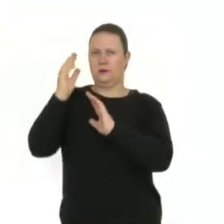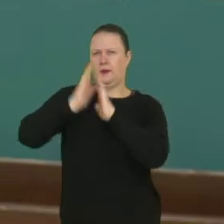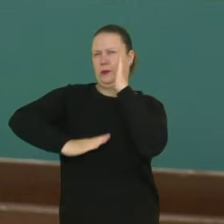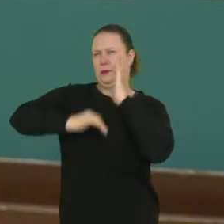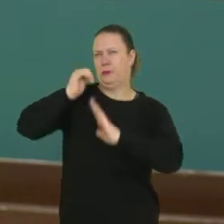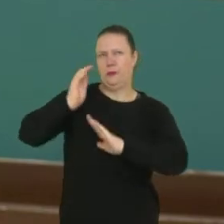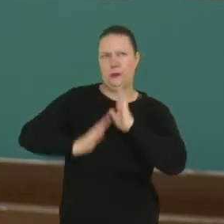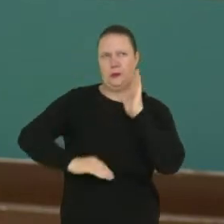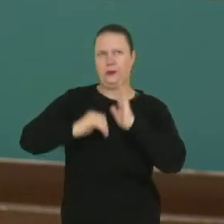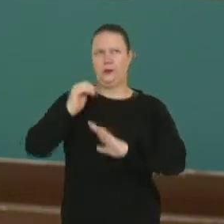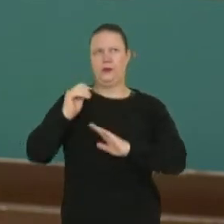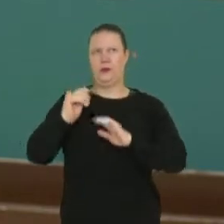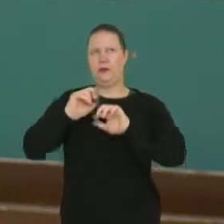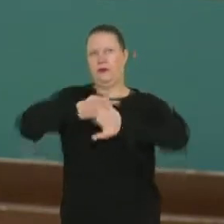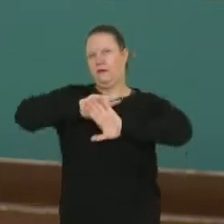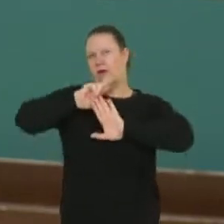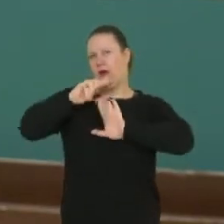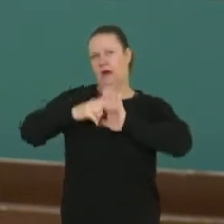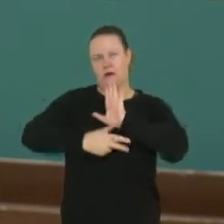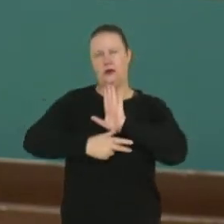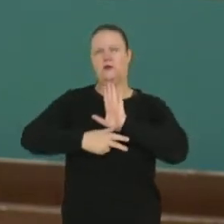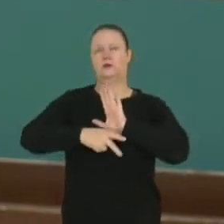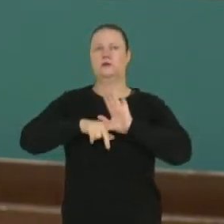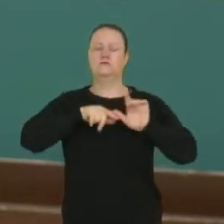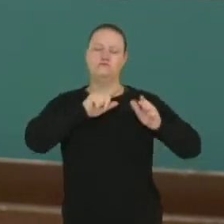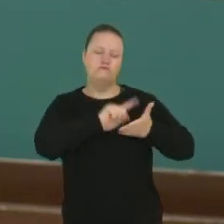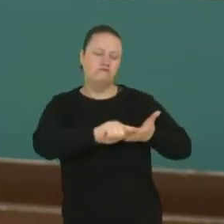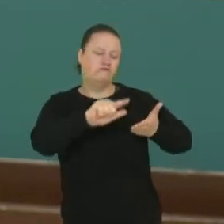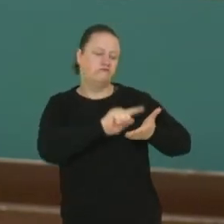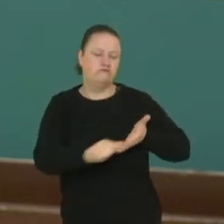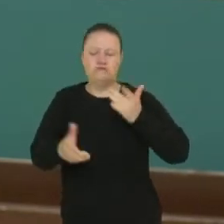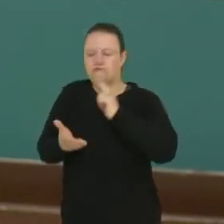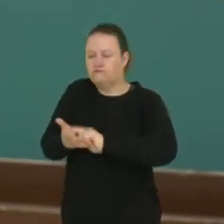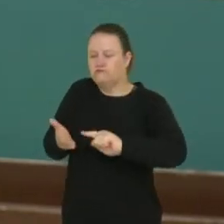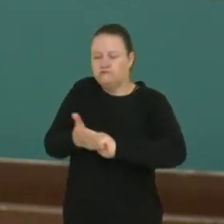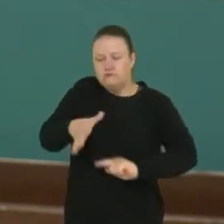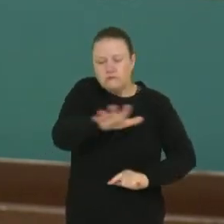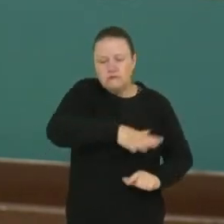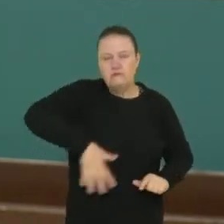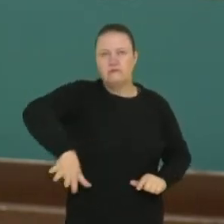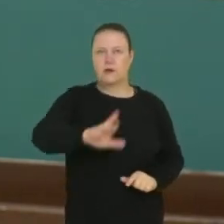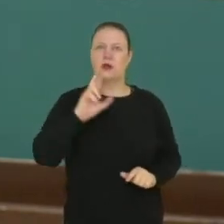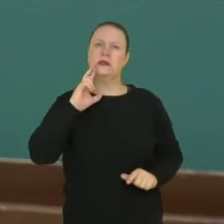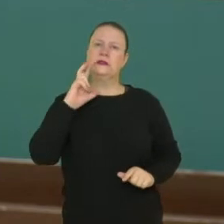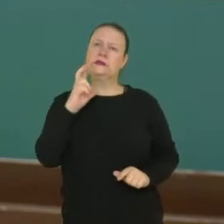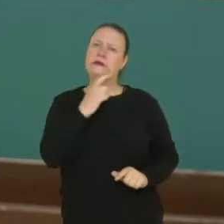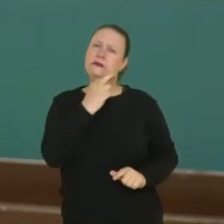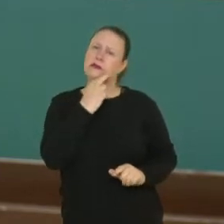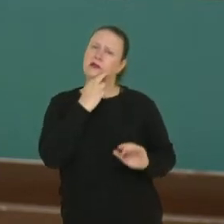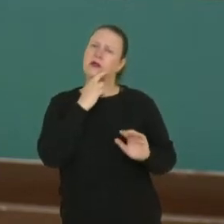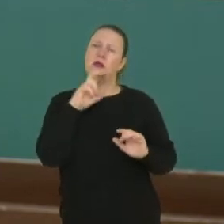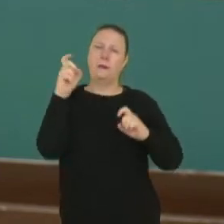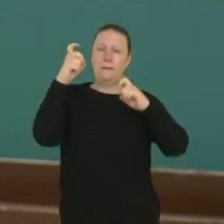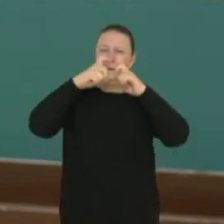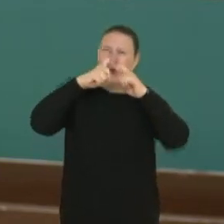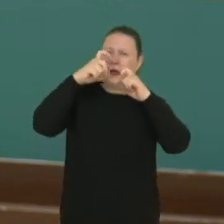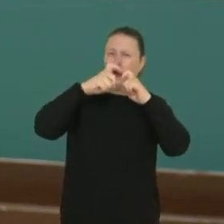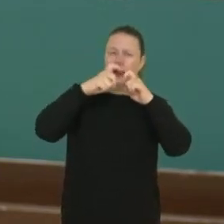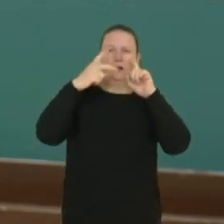enfim, que faz ferramentas, serviços gerais, a limpeza pública, restaurantes, temos médicos,